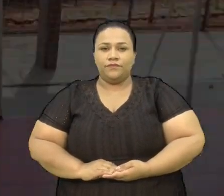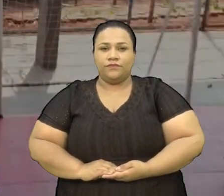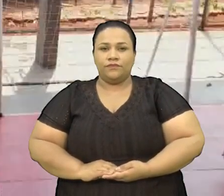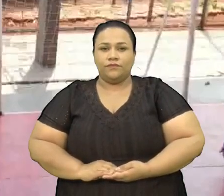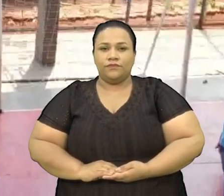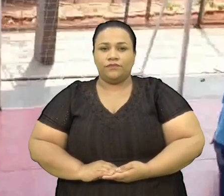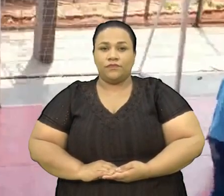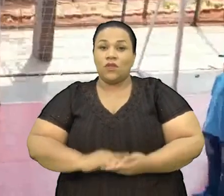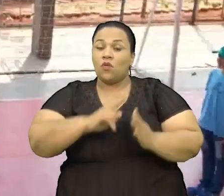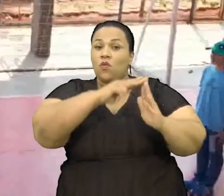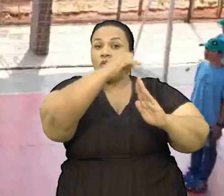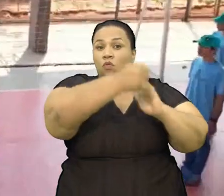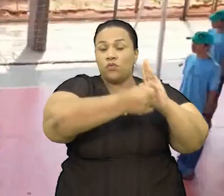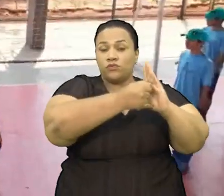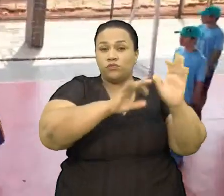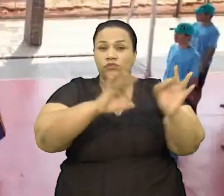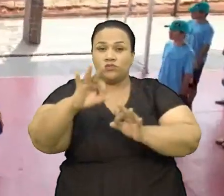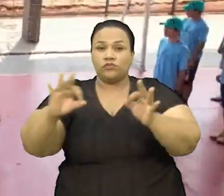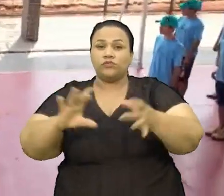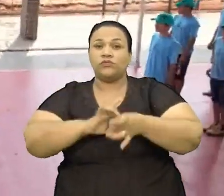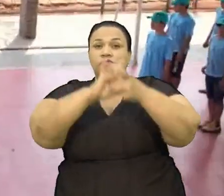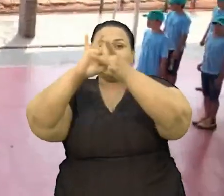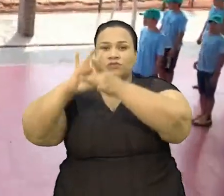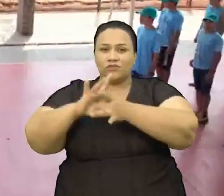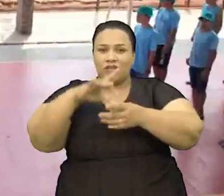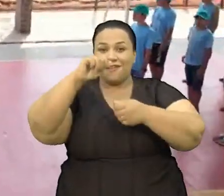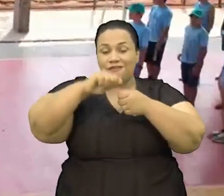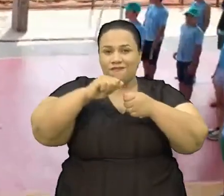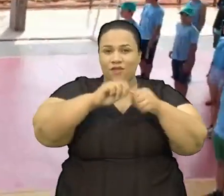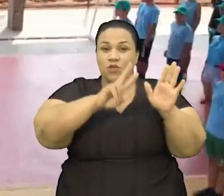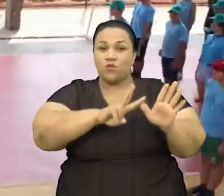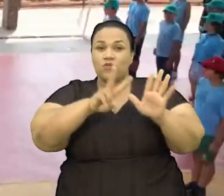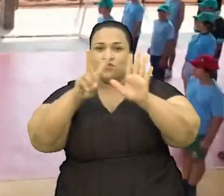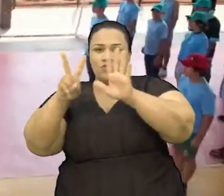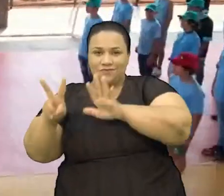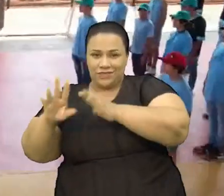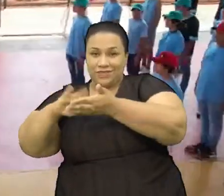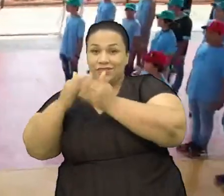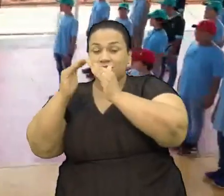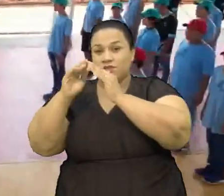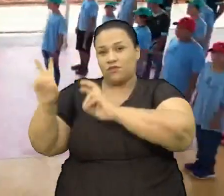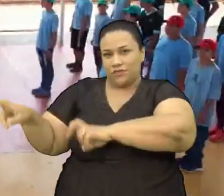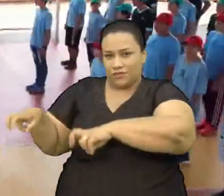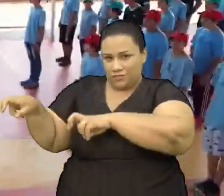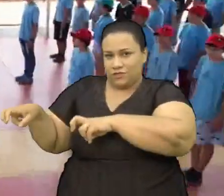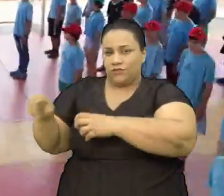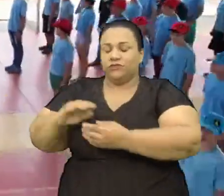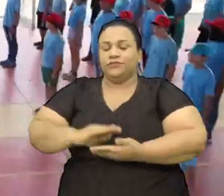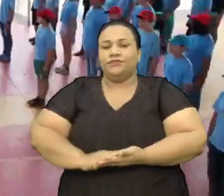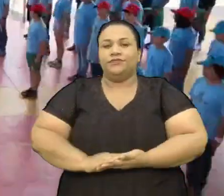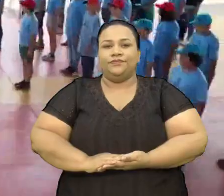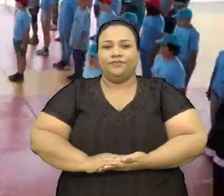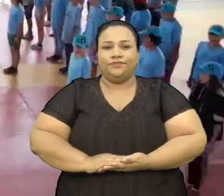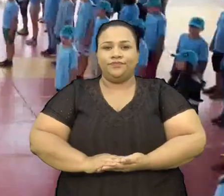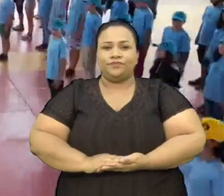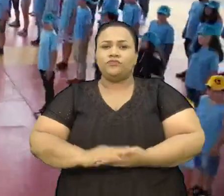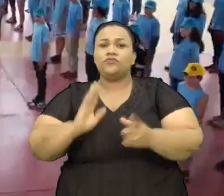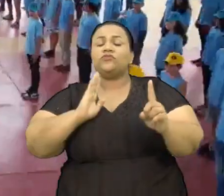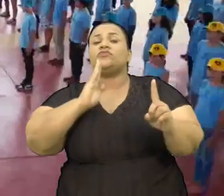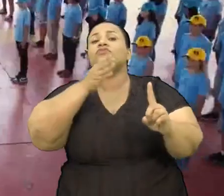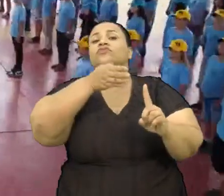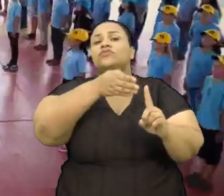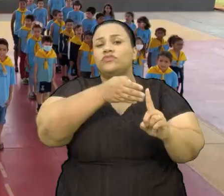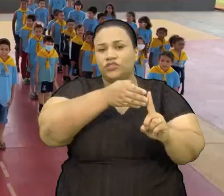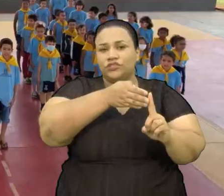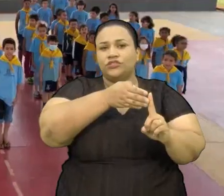O projeto Ordem Unida é realizado semanalmente pela Escola Agrícola Barão do Rio Branco Com o intuito de